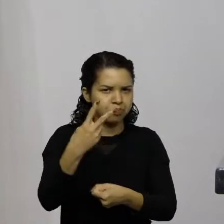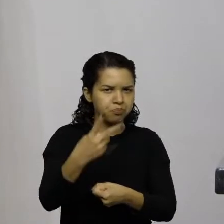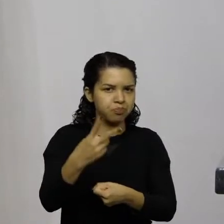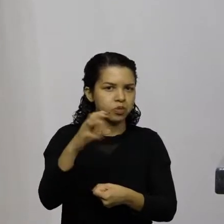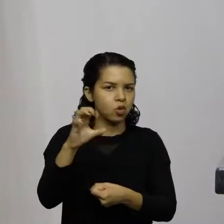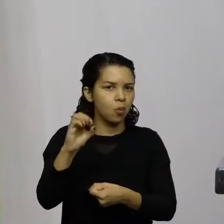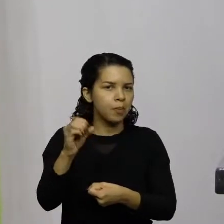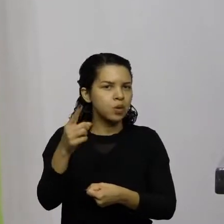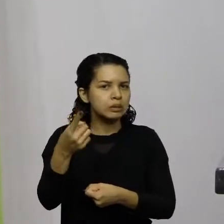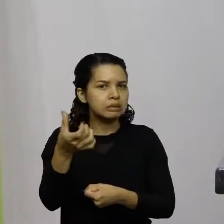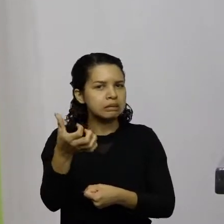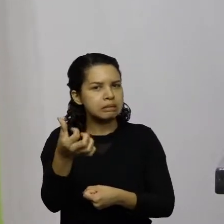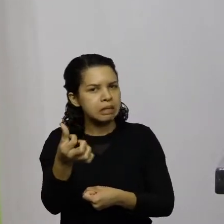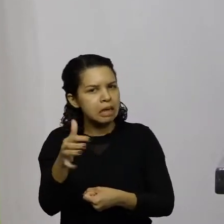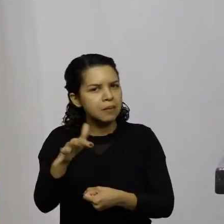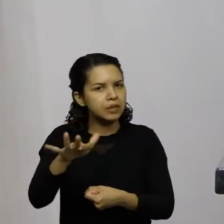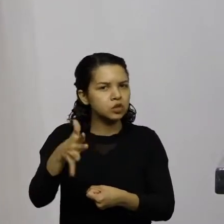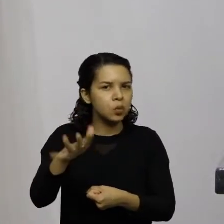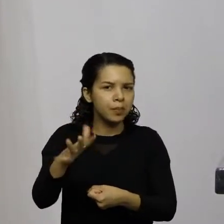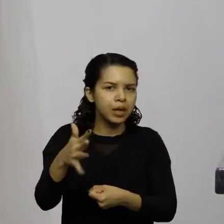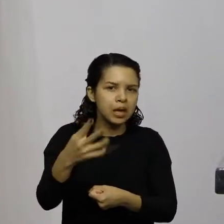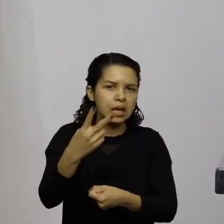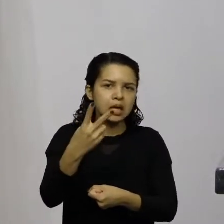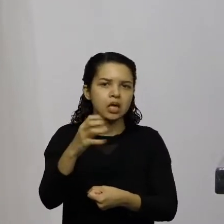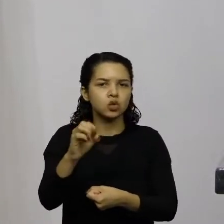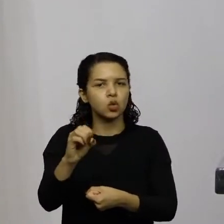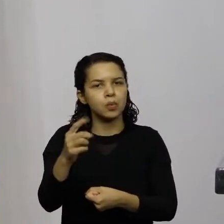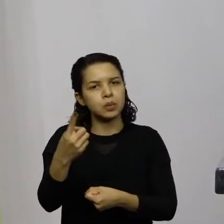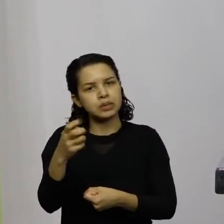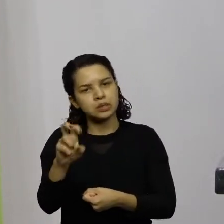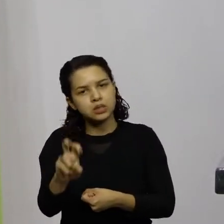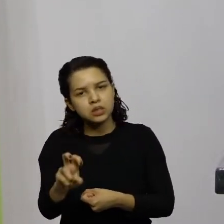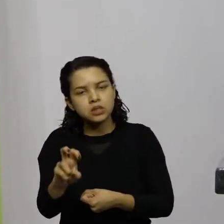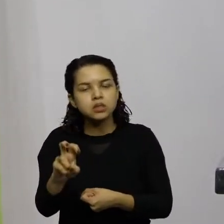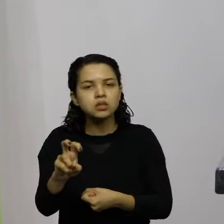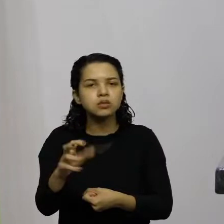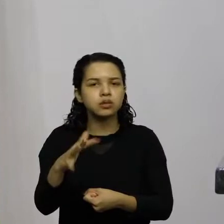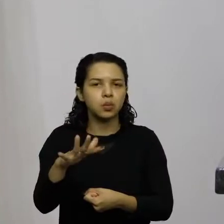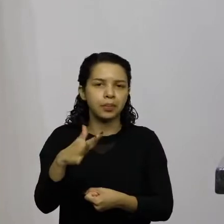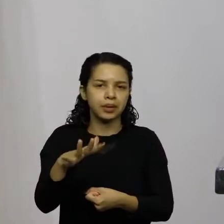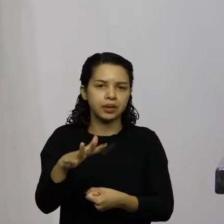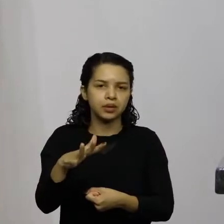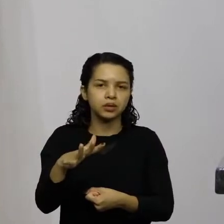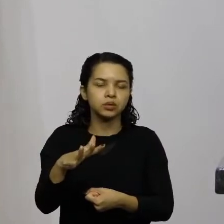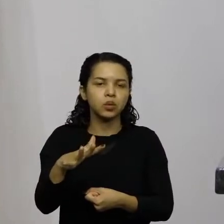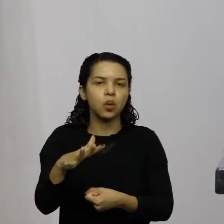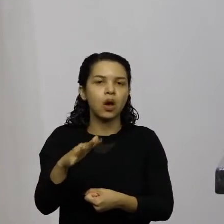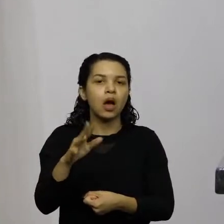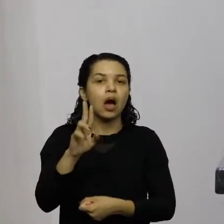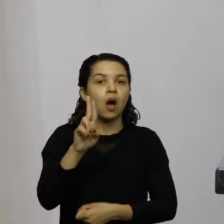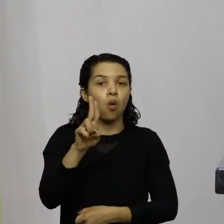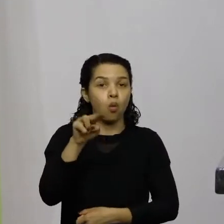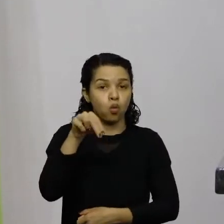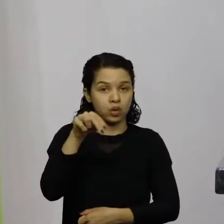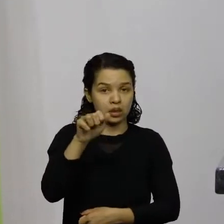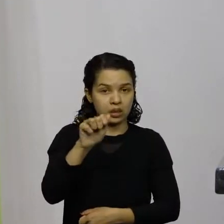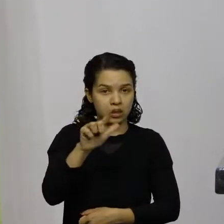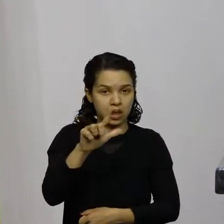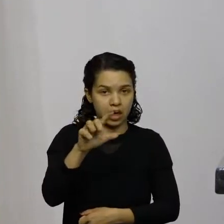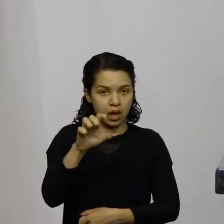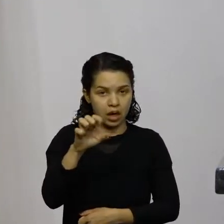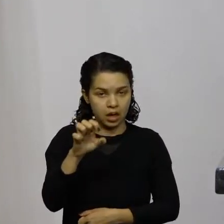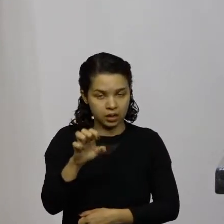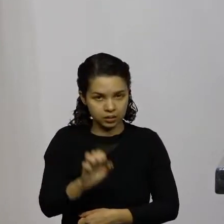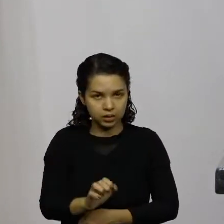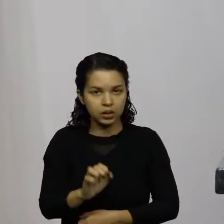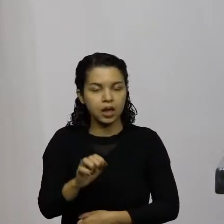por aí 2015 2016 a Unali entidade que eu presidi